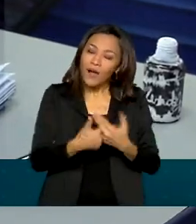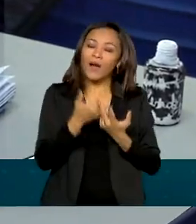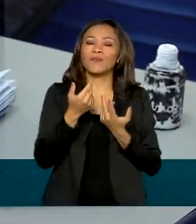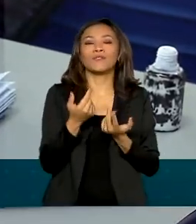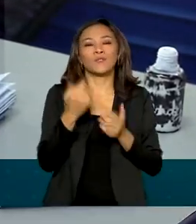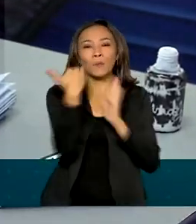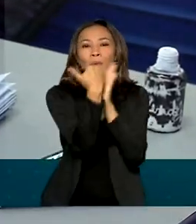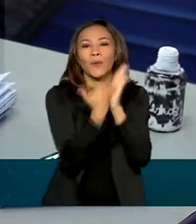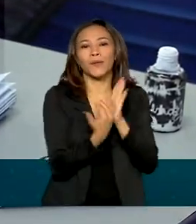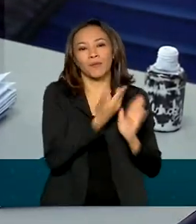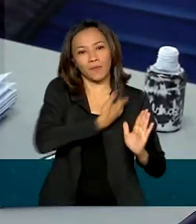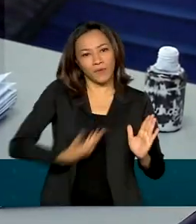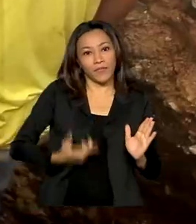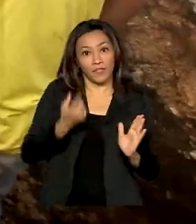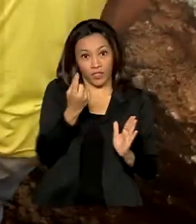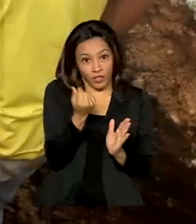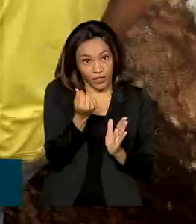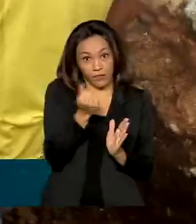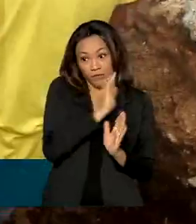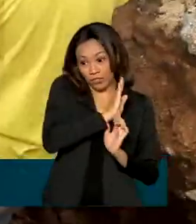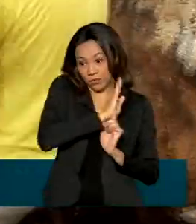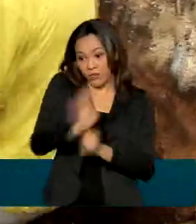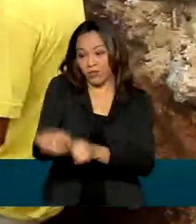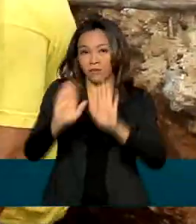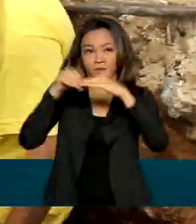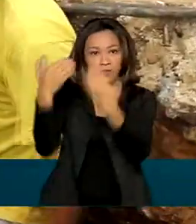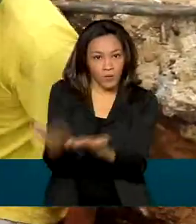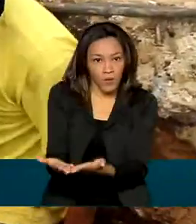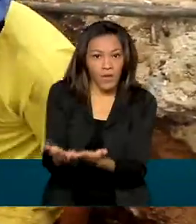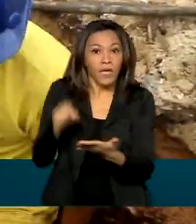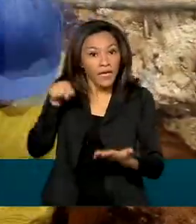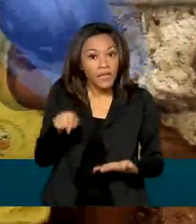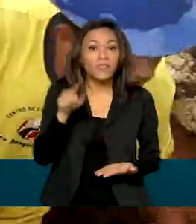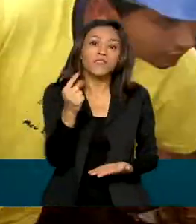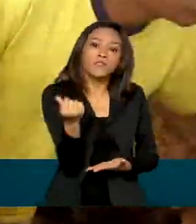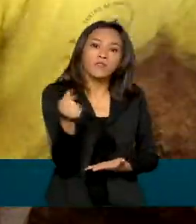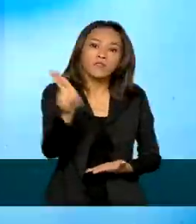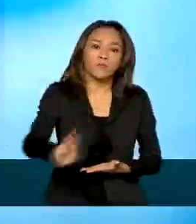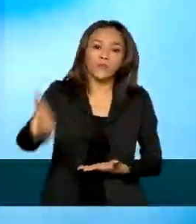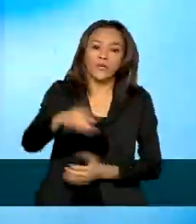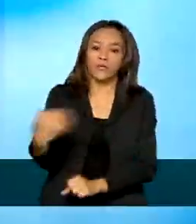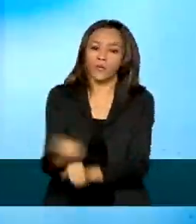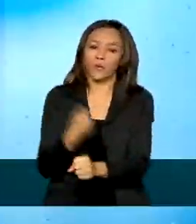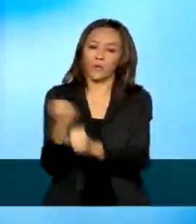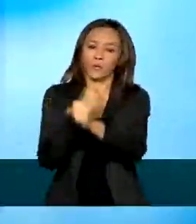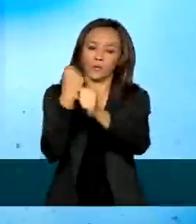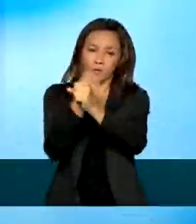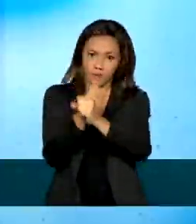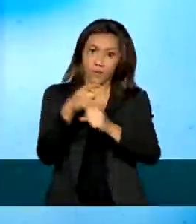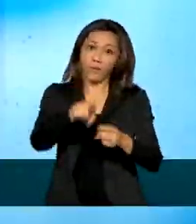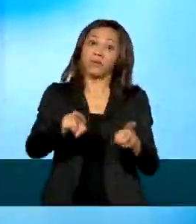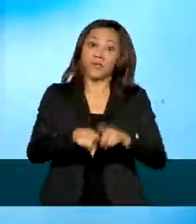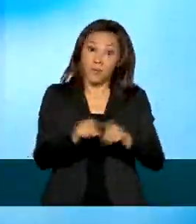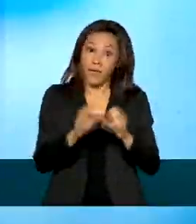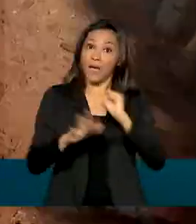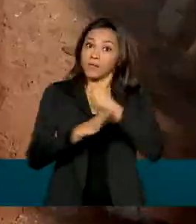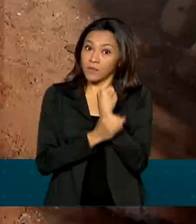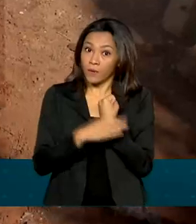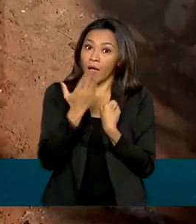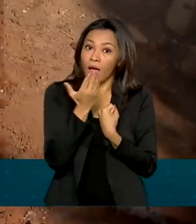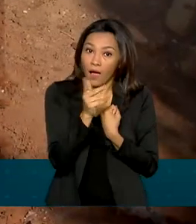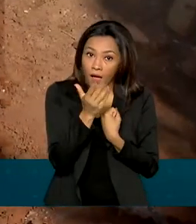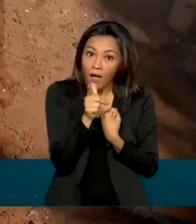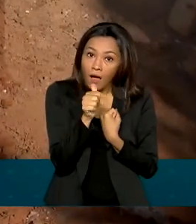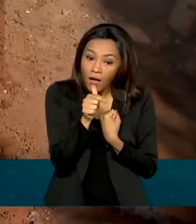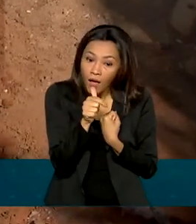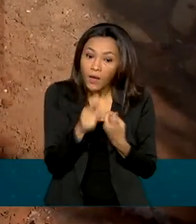Dinheiro Direto na Escola. Esses recursos foram utilizados em obras para garantir o abastecimento de água e